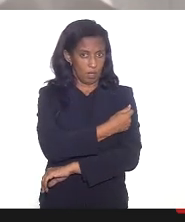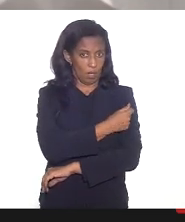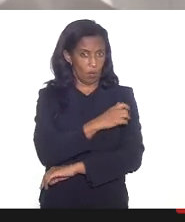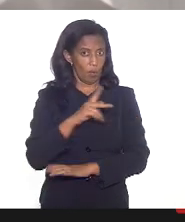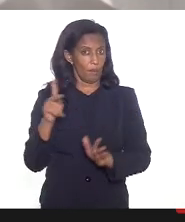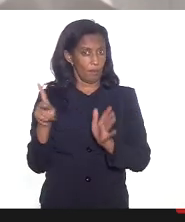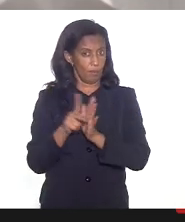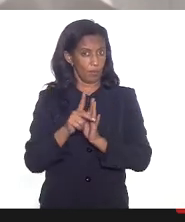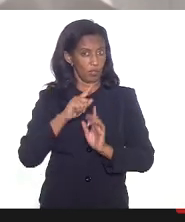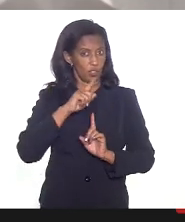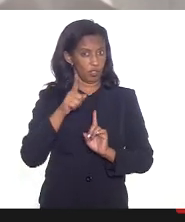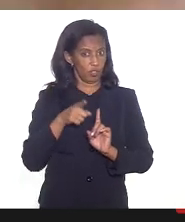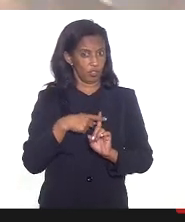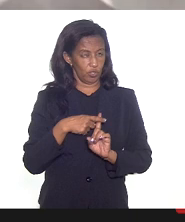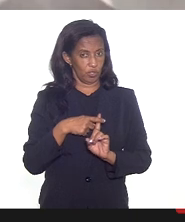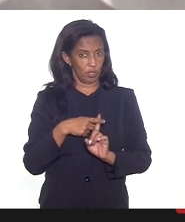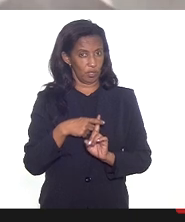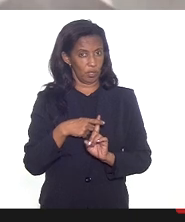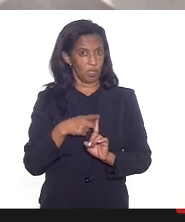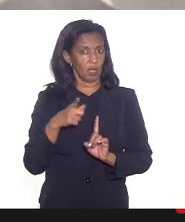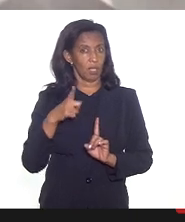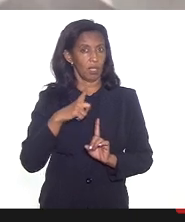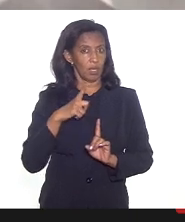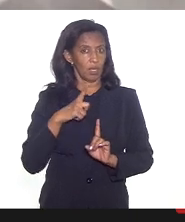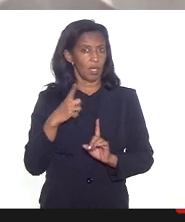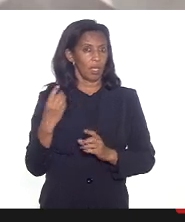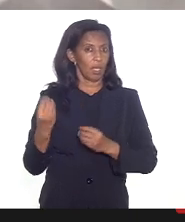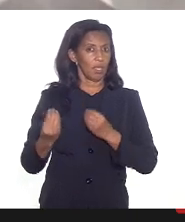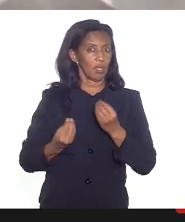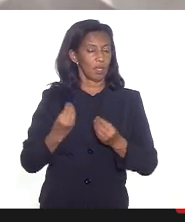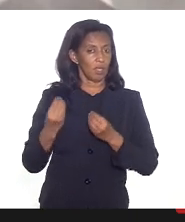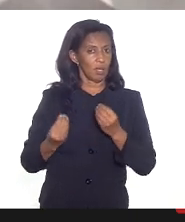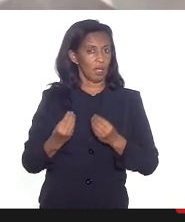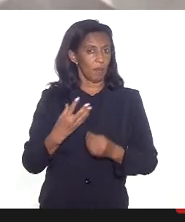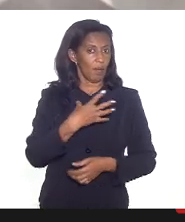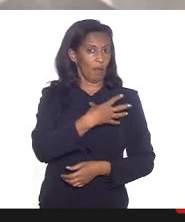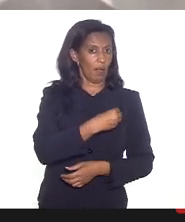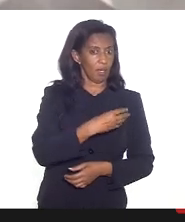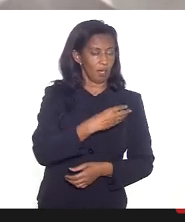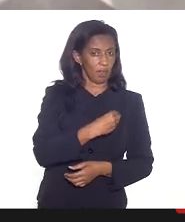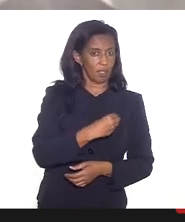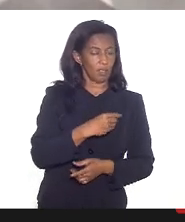gestantes há alguma perspectiva para puérperas e lactantes